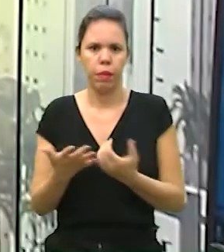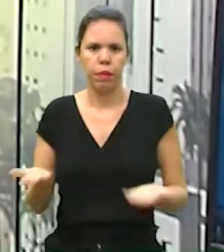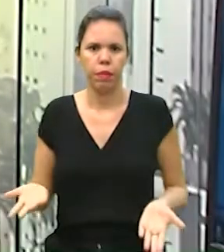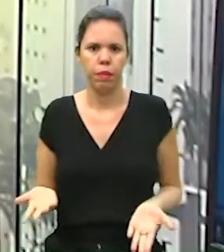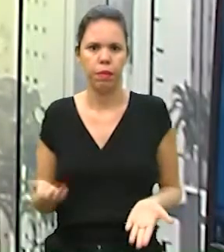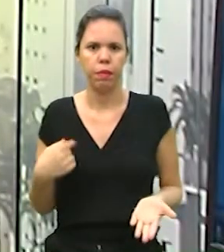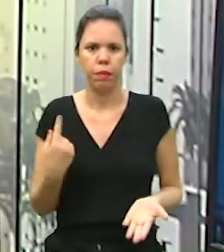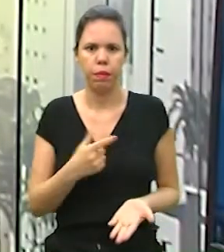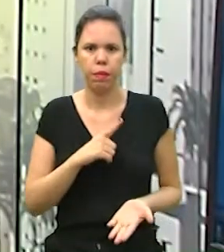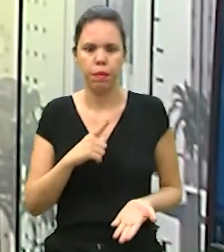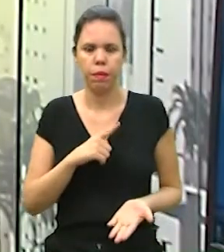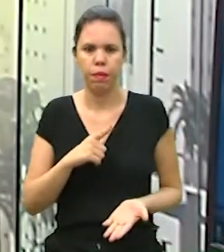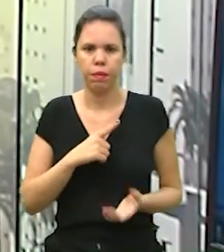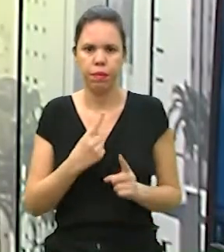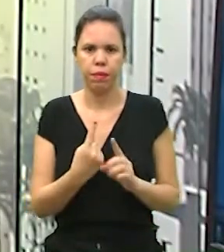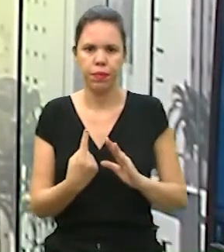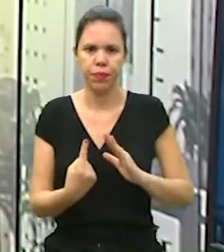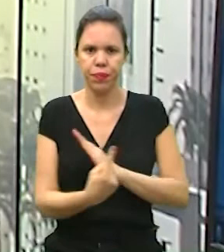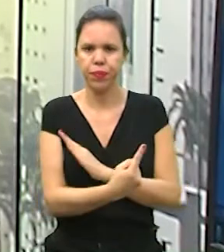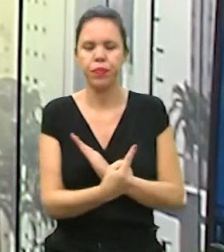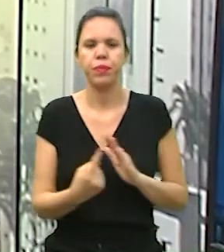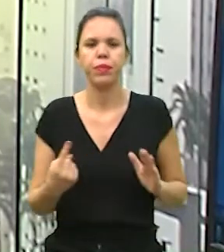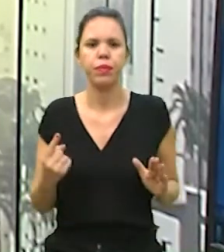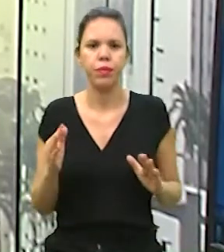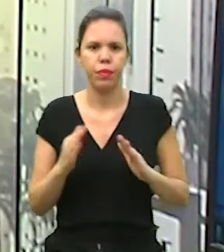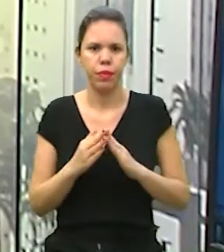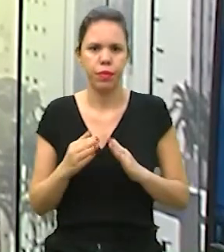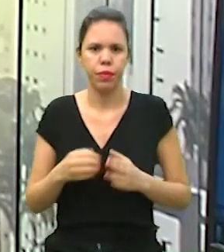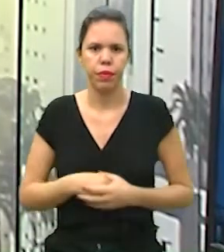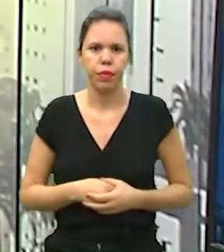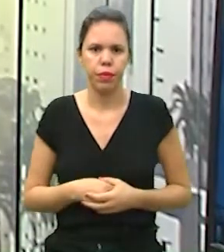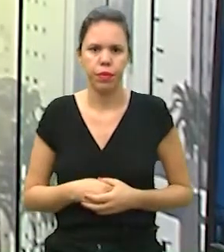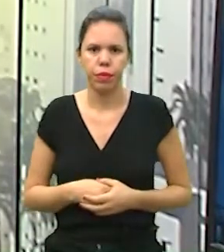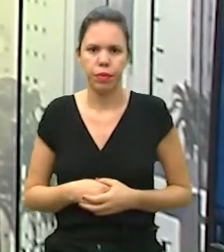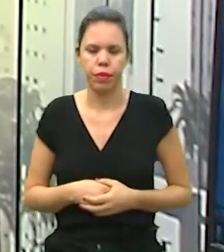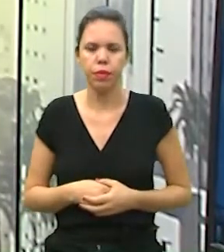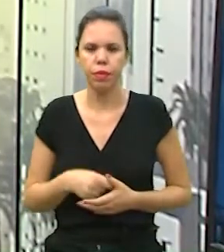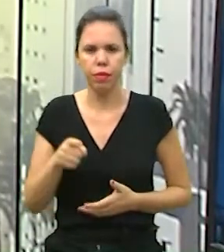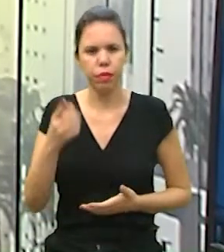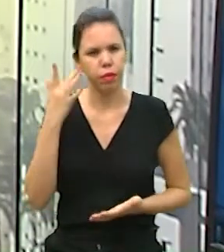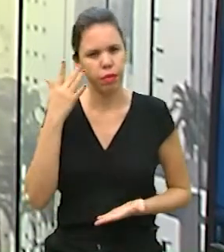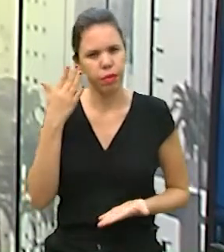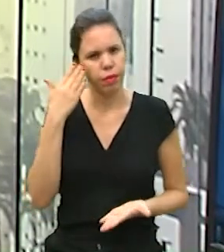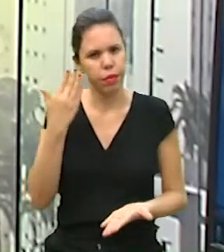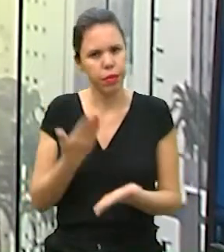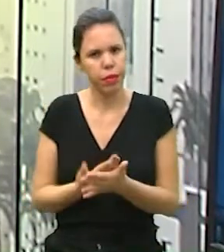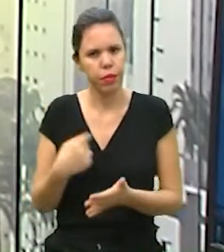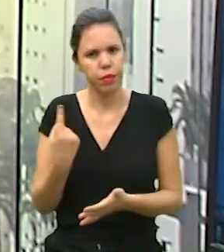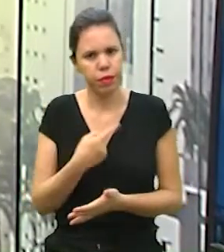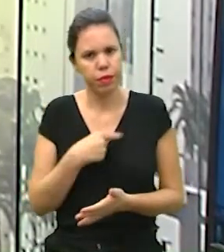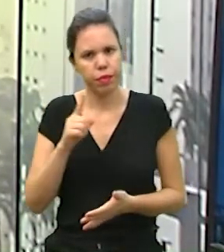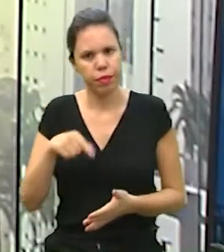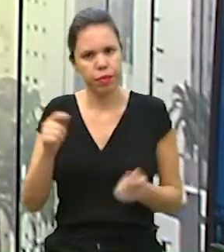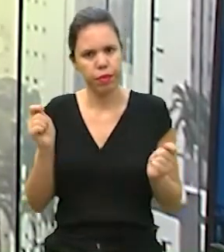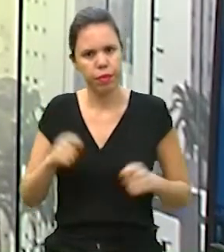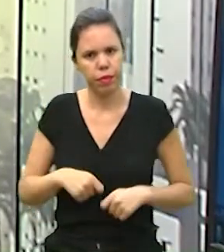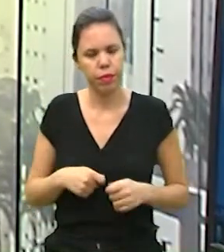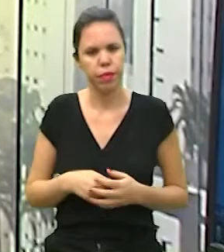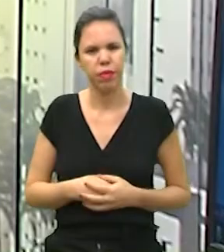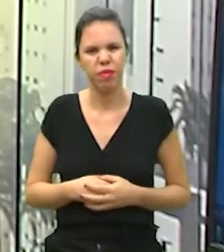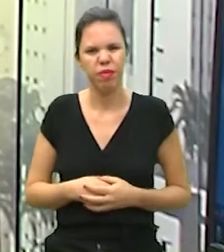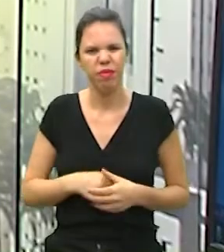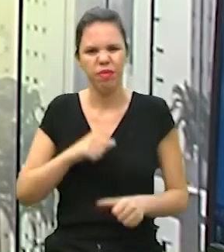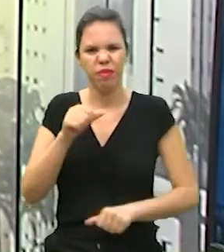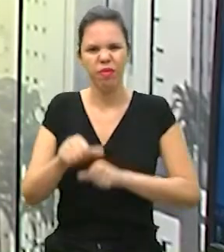de pandemia em que a gente está mais isolado, mais em casa, você acredita, Francine, que a gente é capaz